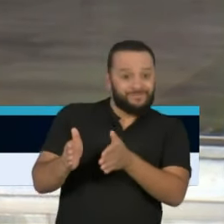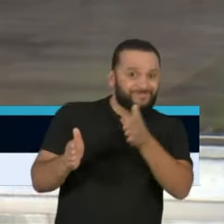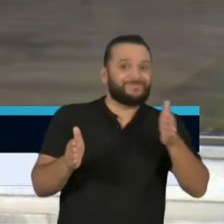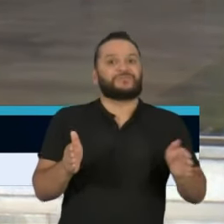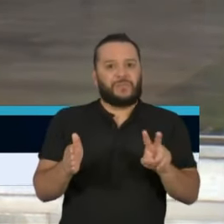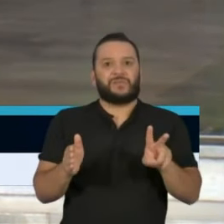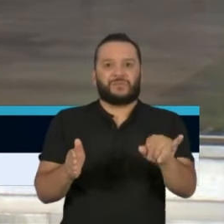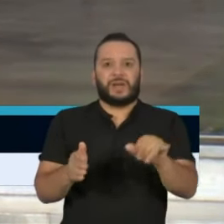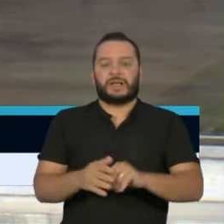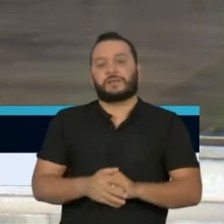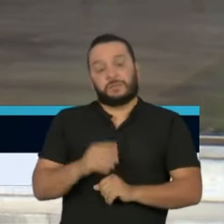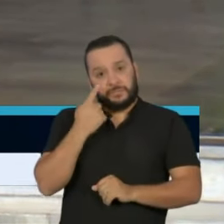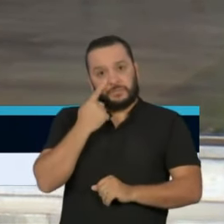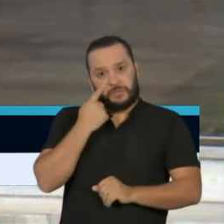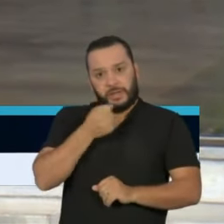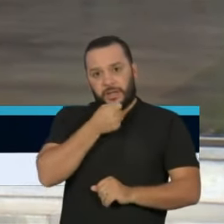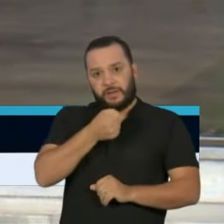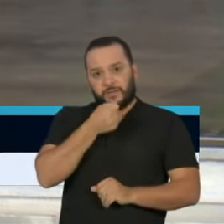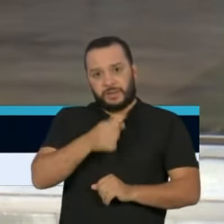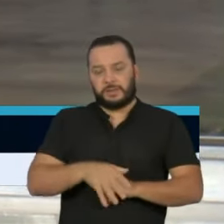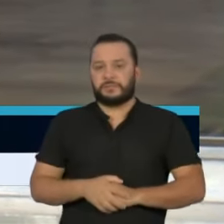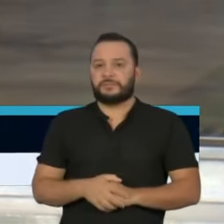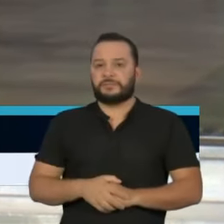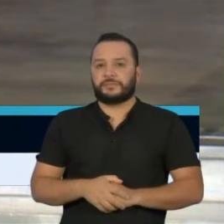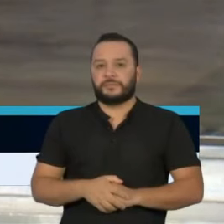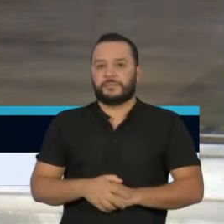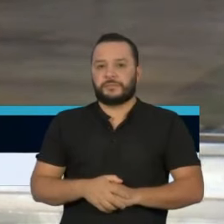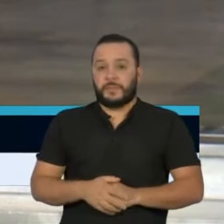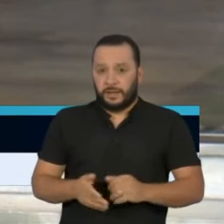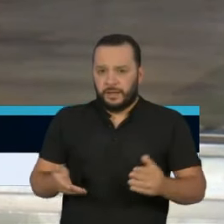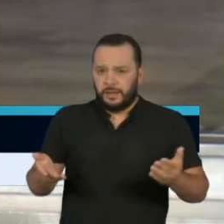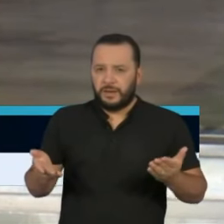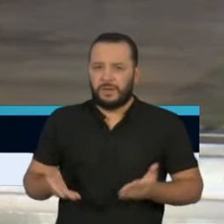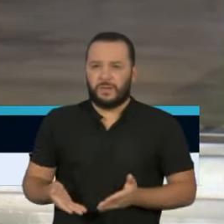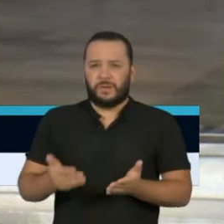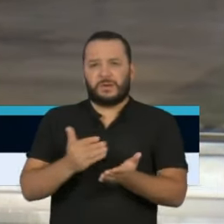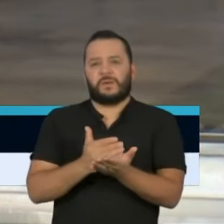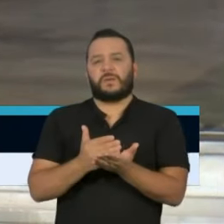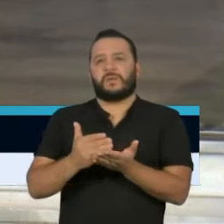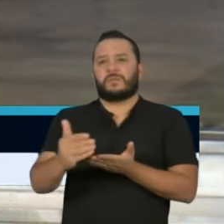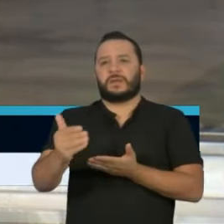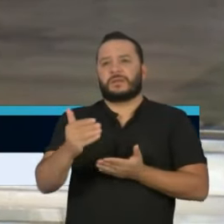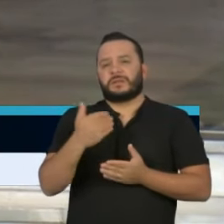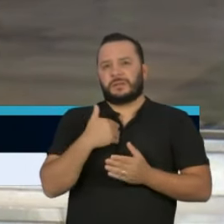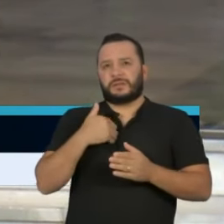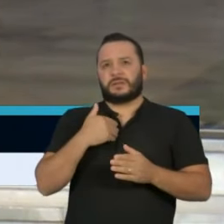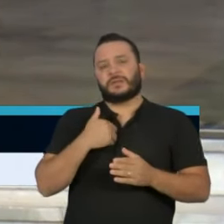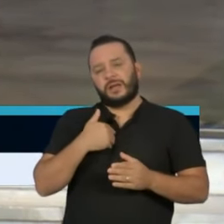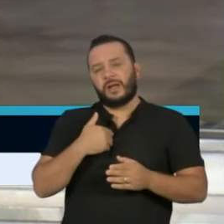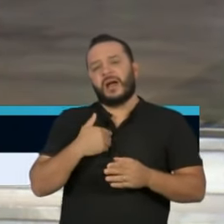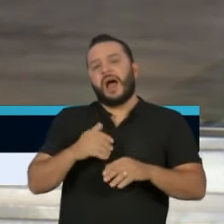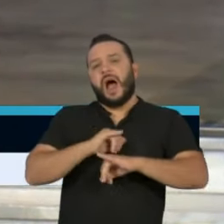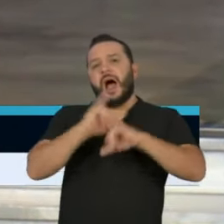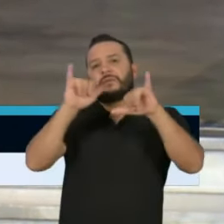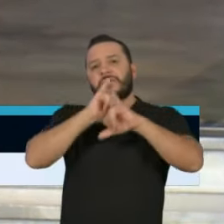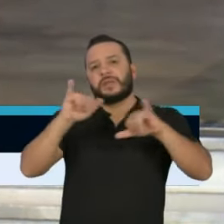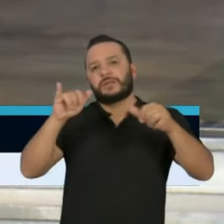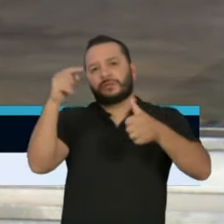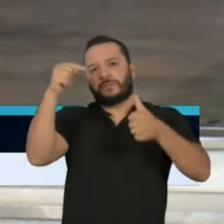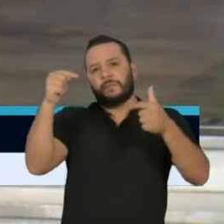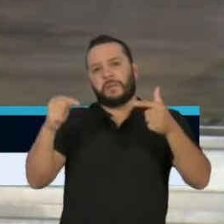Eu quero começar com algumas mensagens e, na sequência,